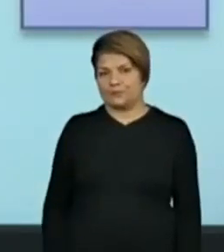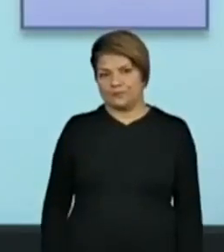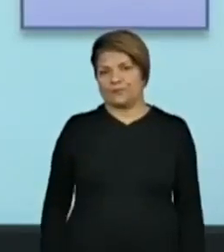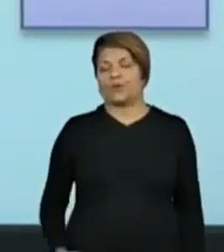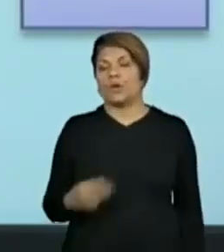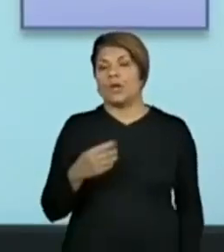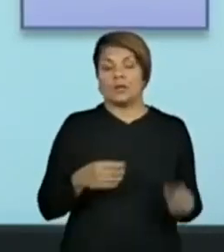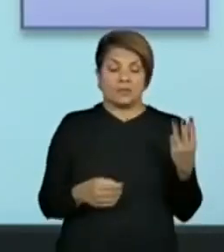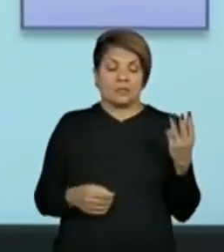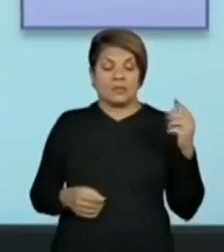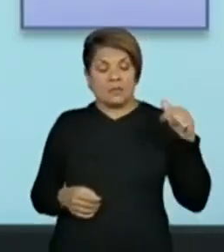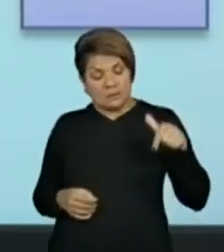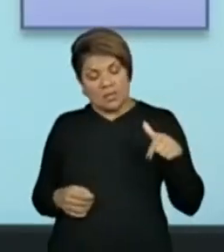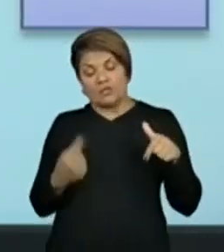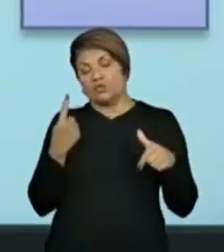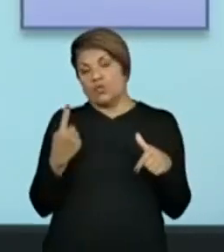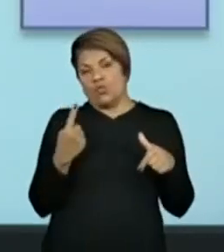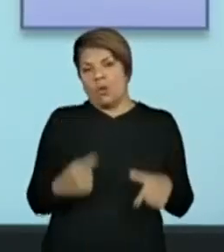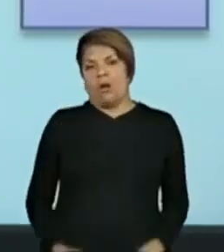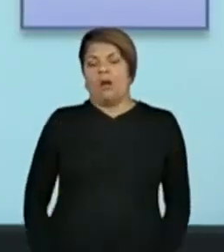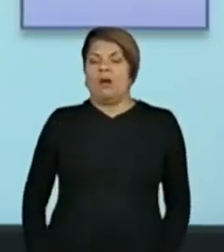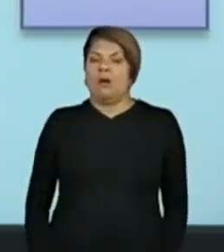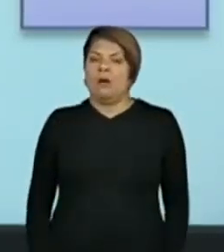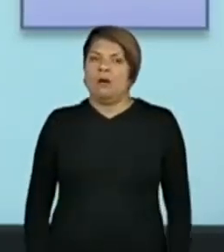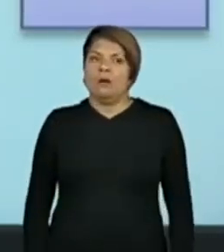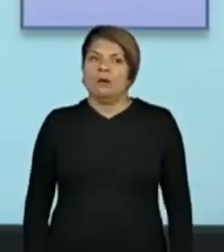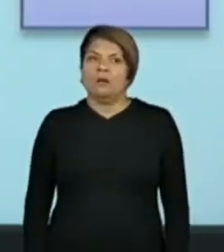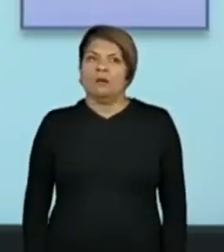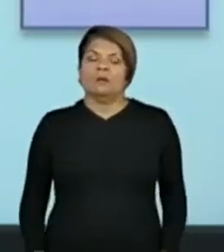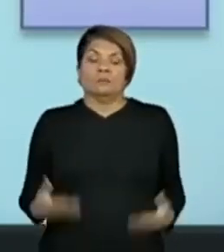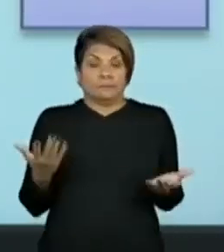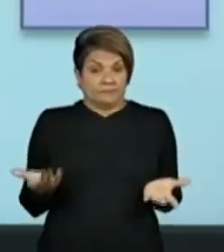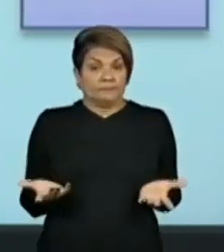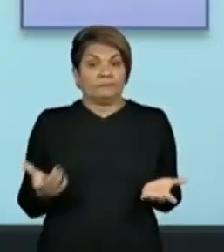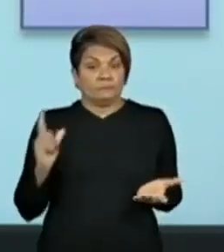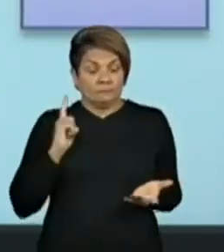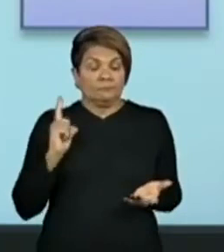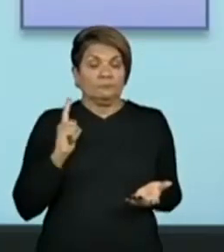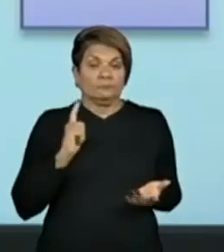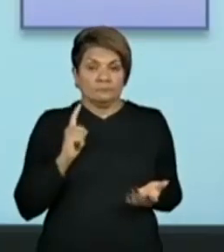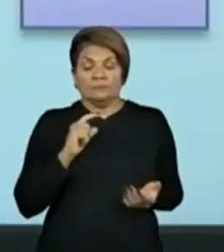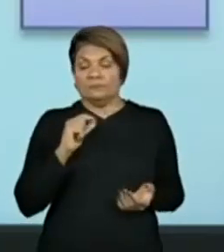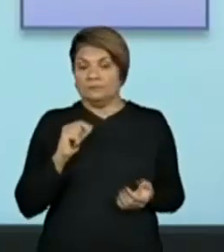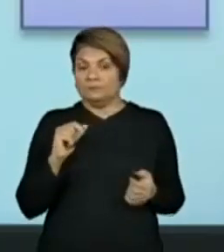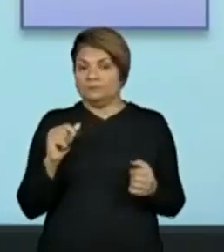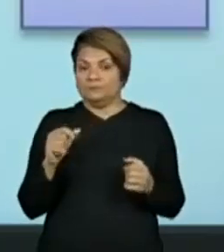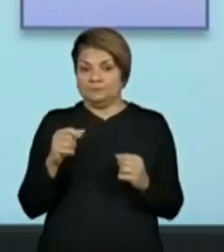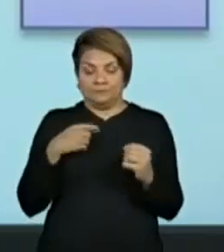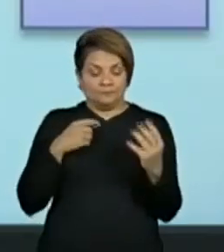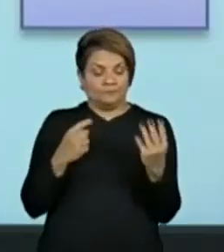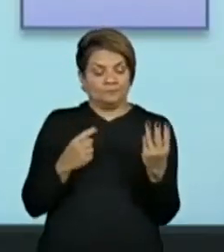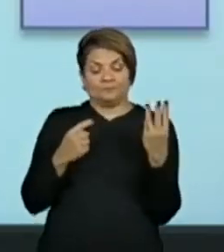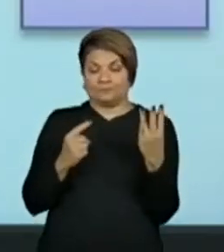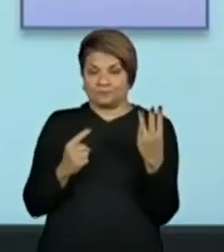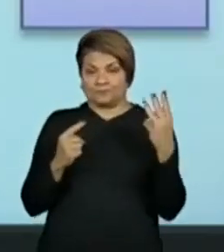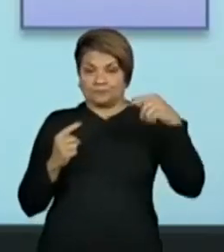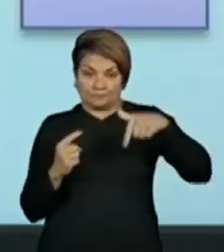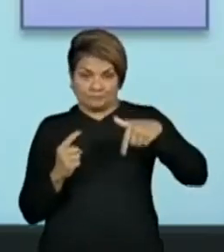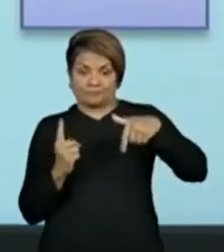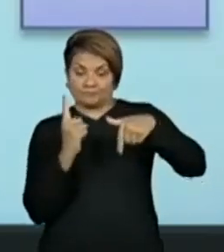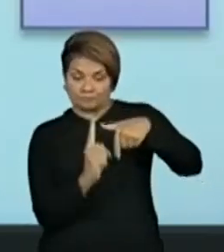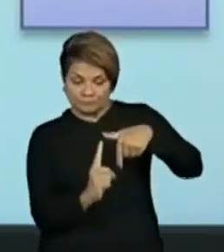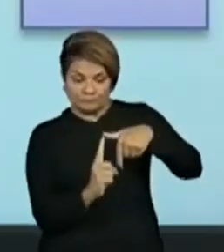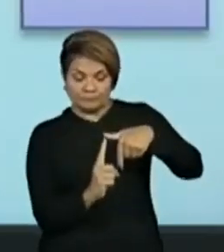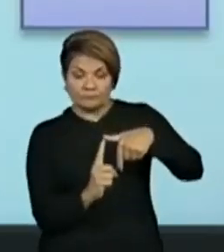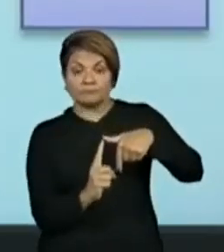37 e o algarismo 1? Então, a regra é ou colocar esse 1 no começo, no meio ou no final. No final. Isso aí.